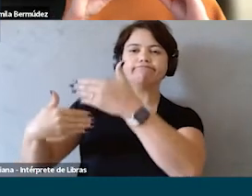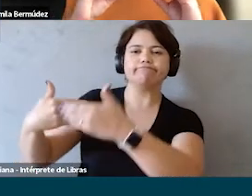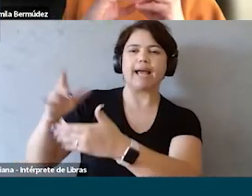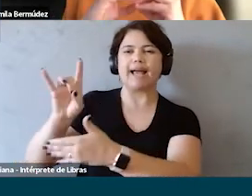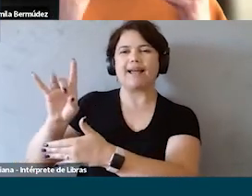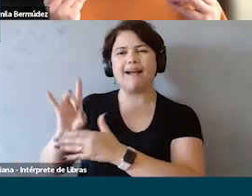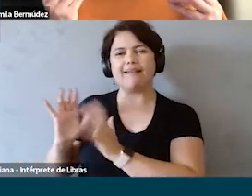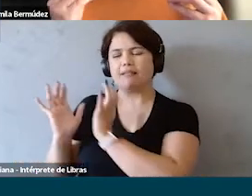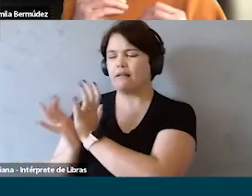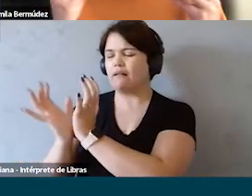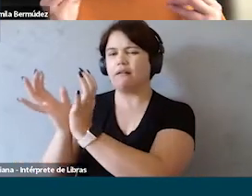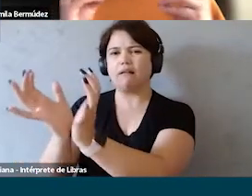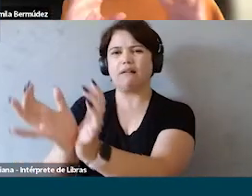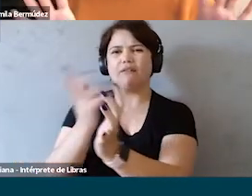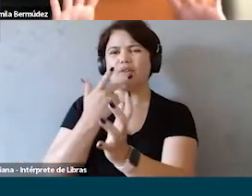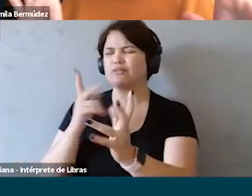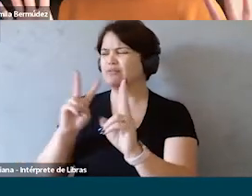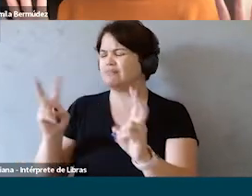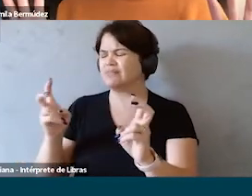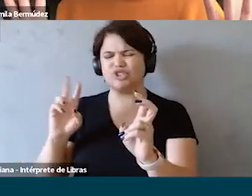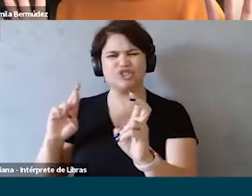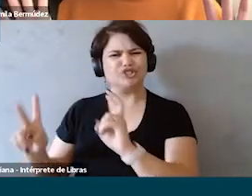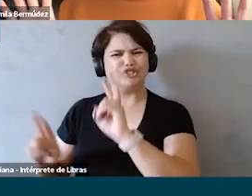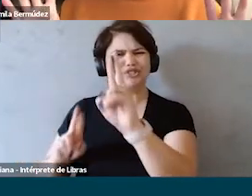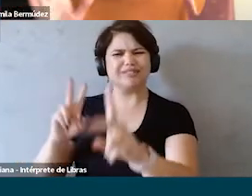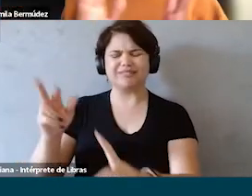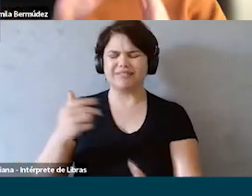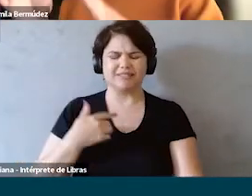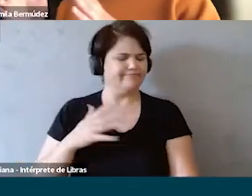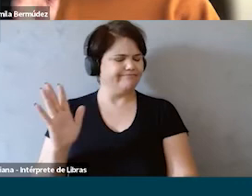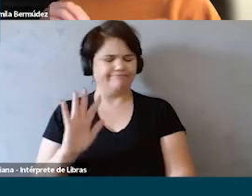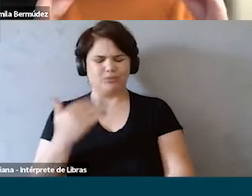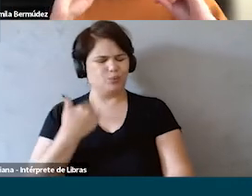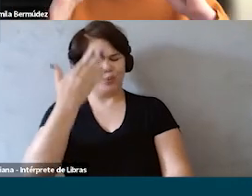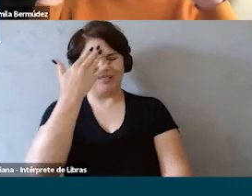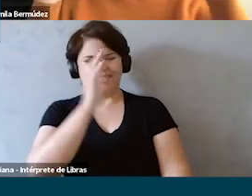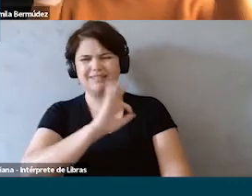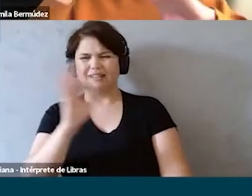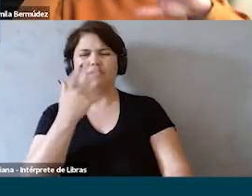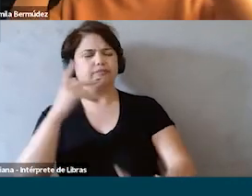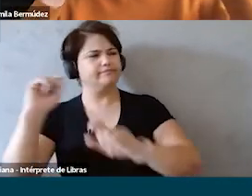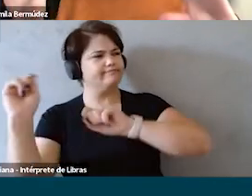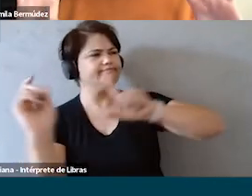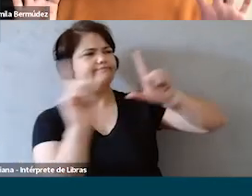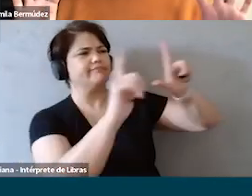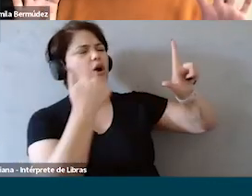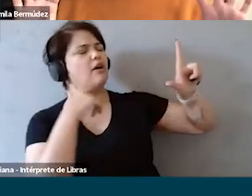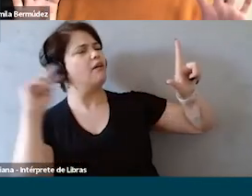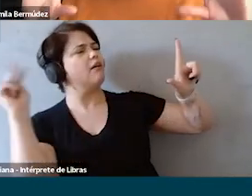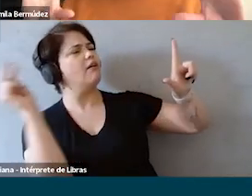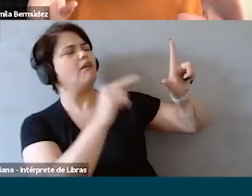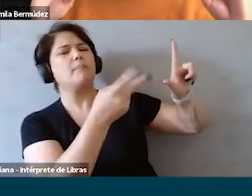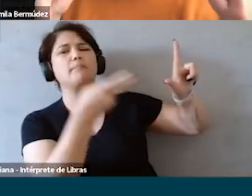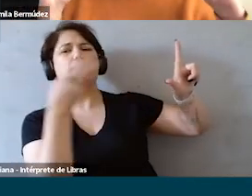estava falando algo diferente. A gente chegou num momento que a gente não está se entendendo. Vamos para o mural. E a gente jogou no mural cada um colocou a sua visão de jornada.